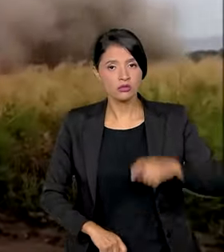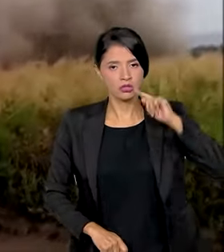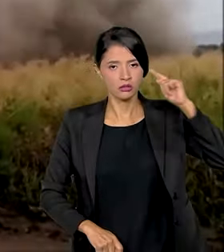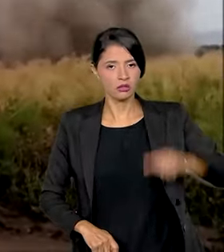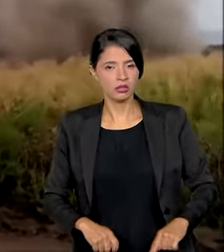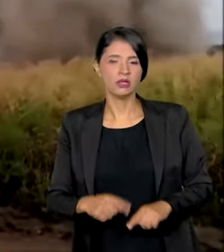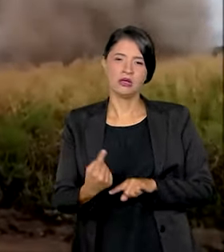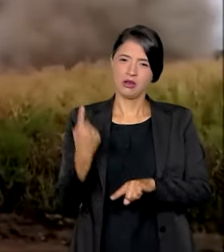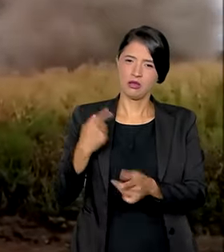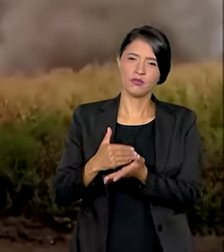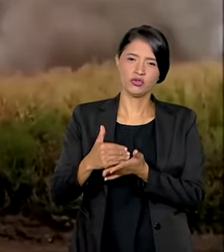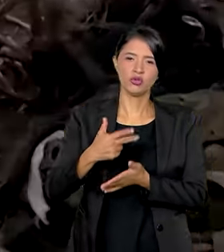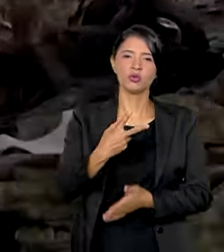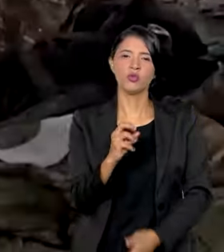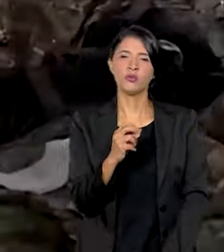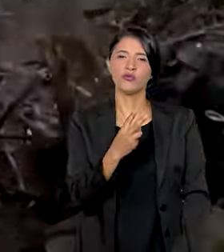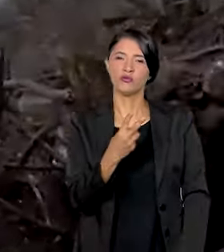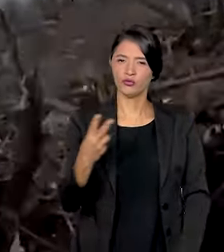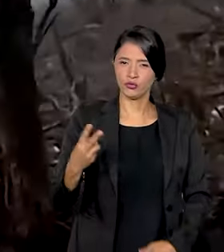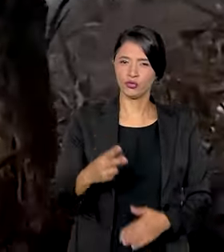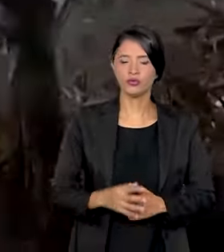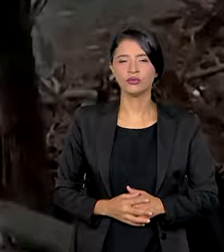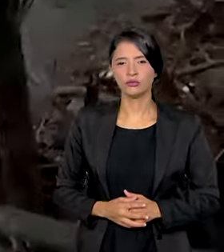que já dura desde o início de 2022.